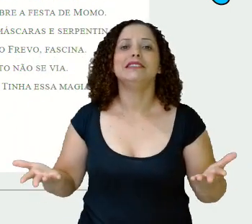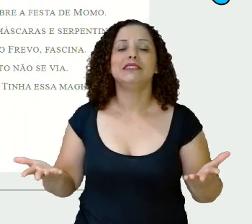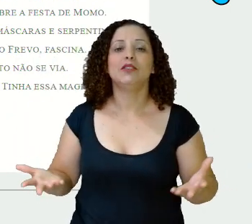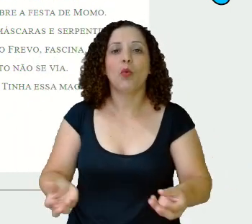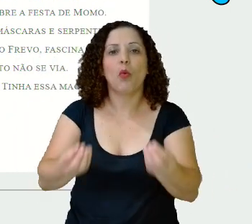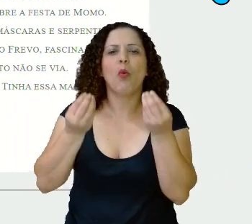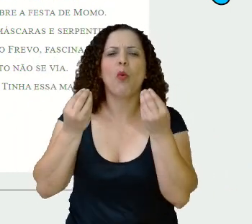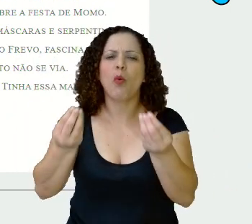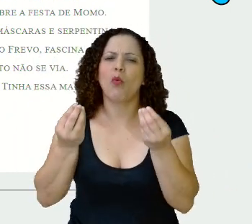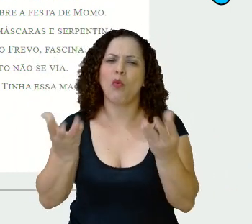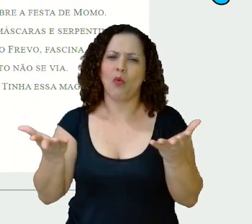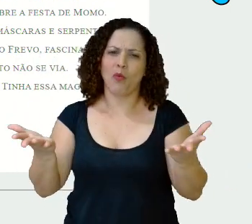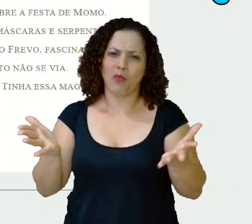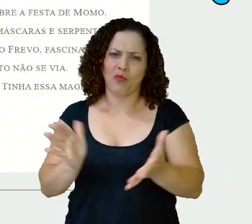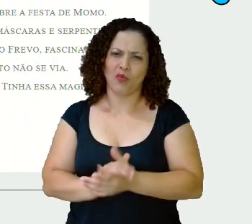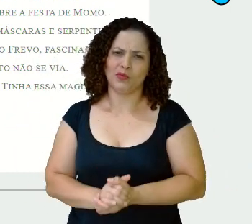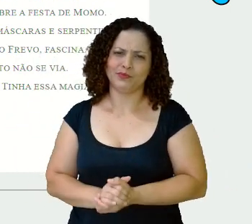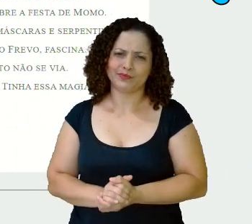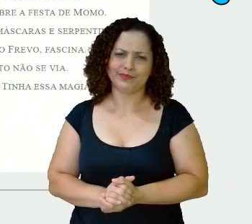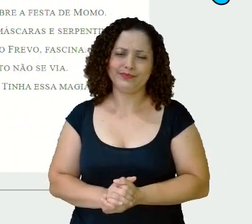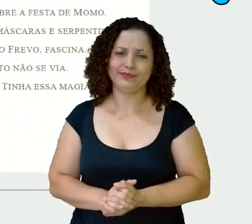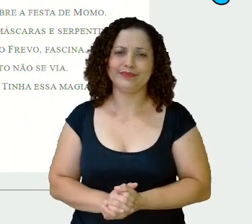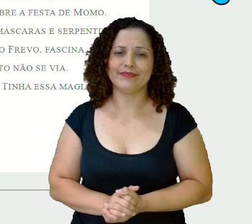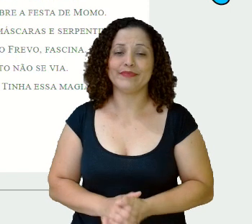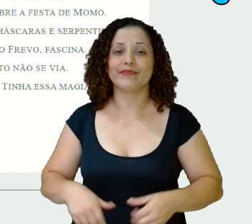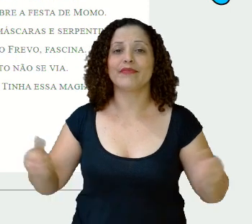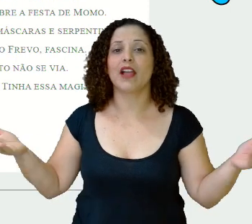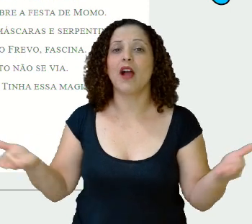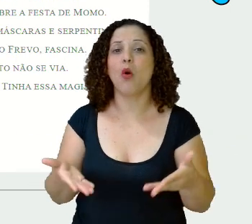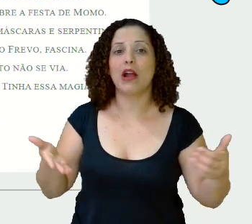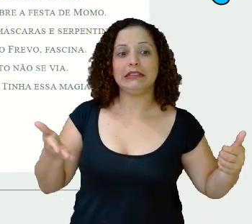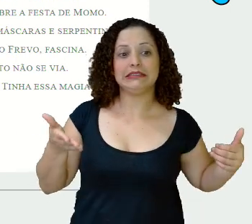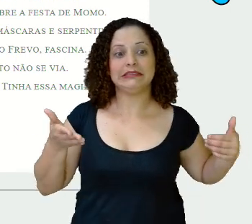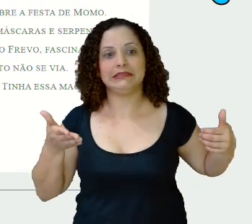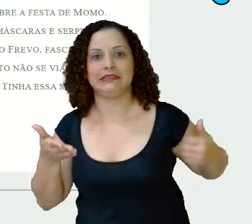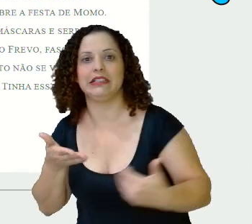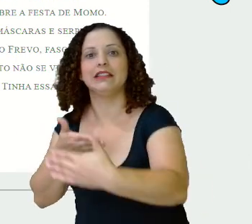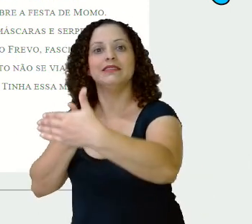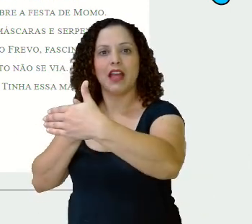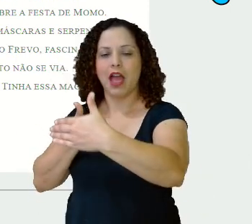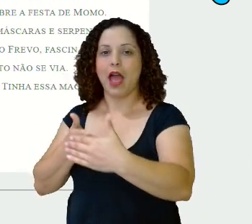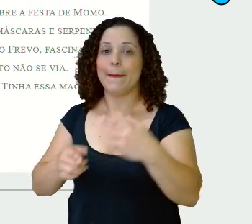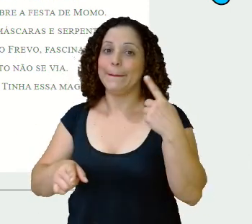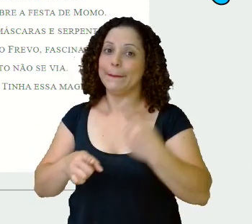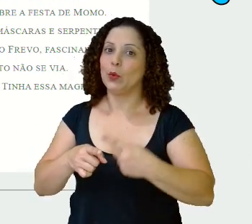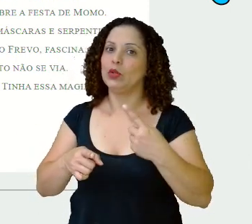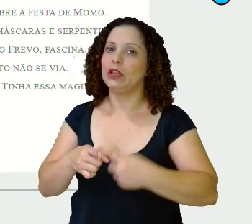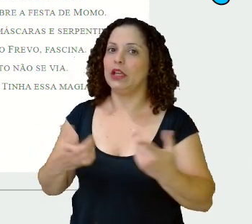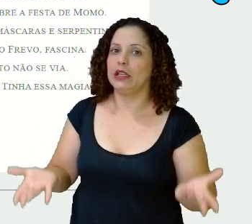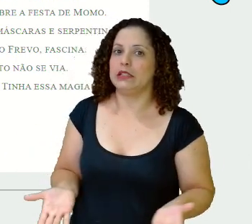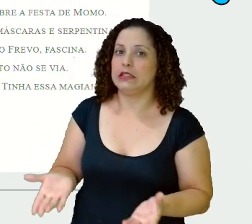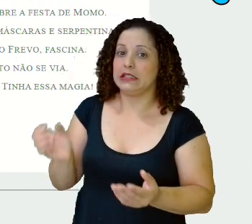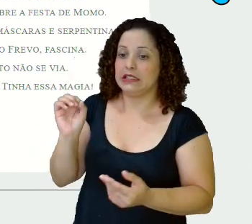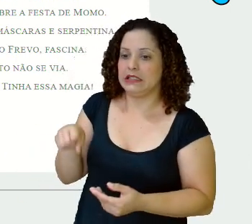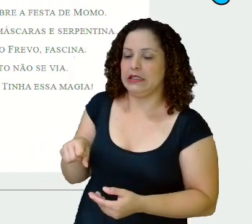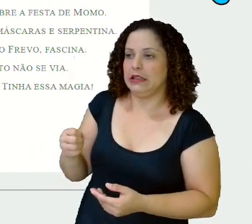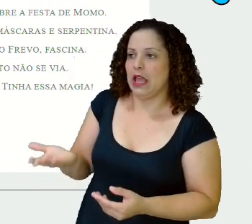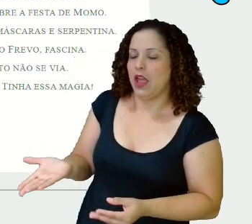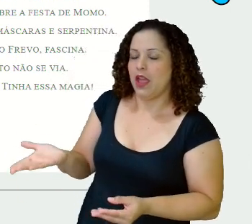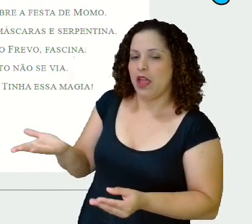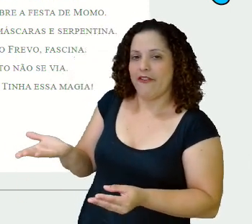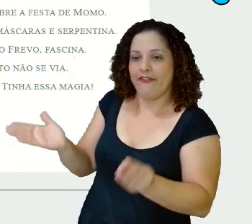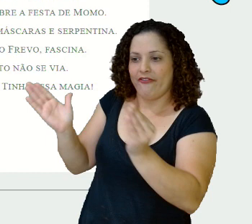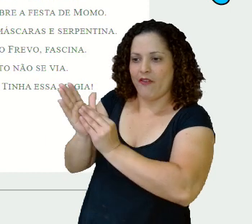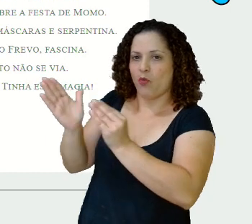chave com pinta de mordomo E adianta que, sem o galo, não abre a